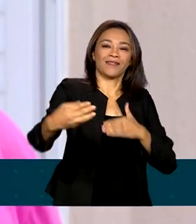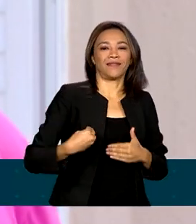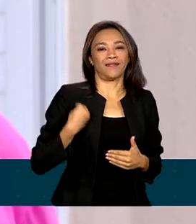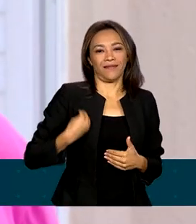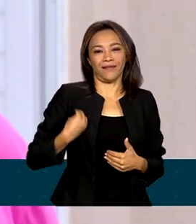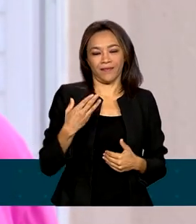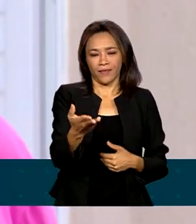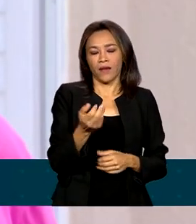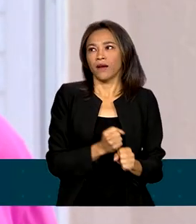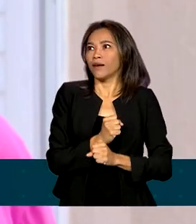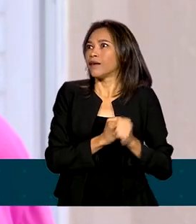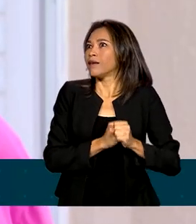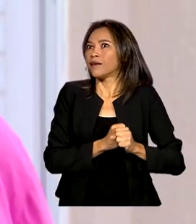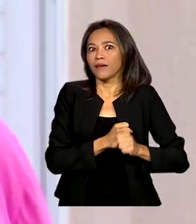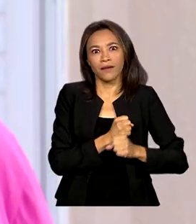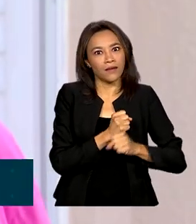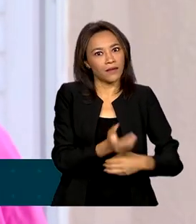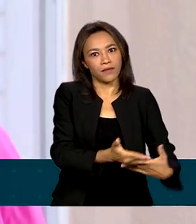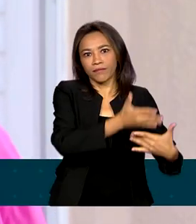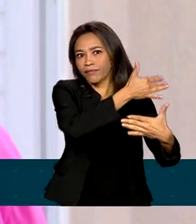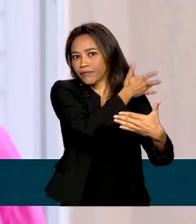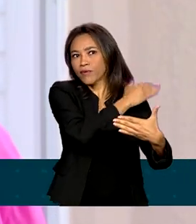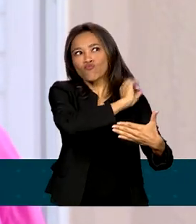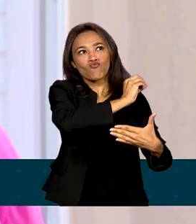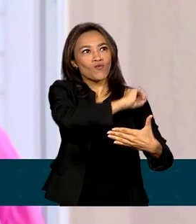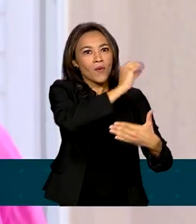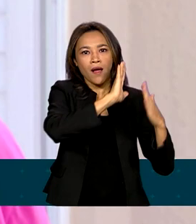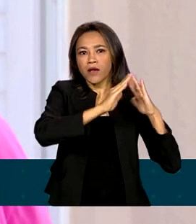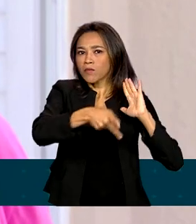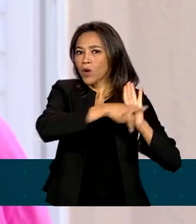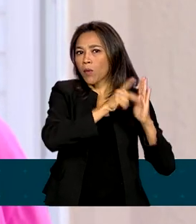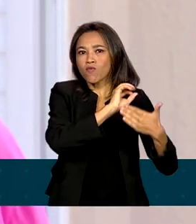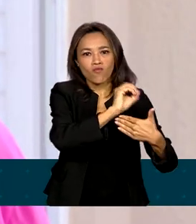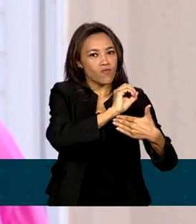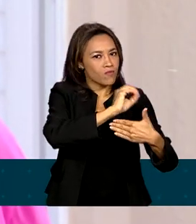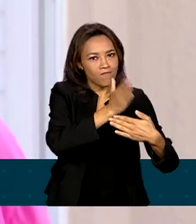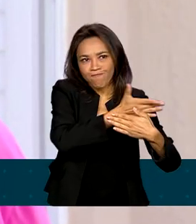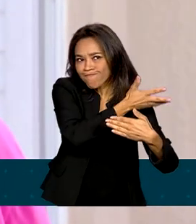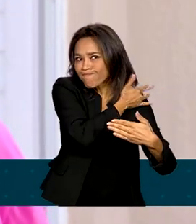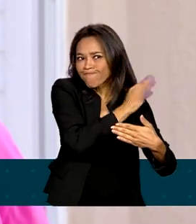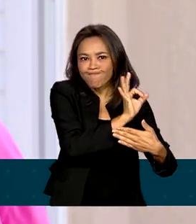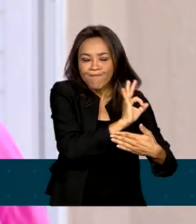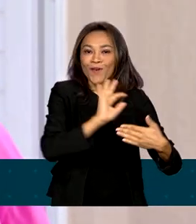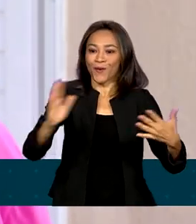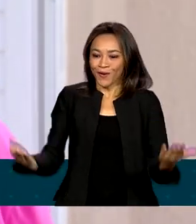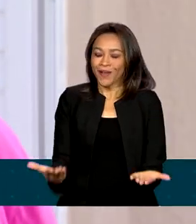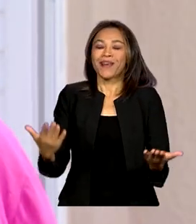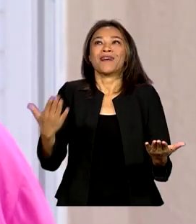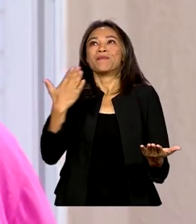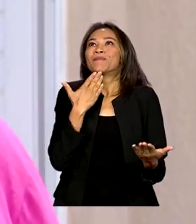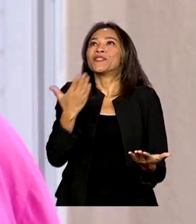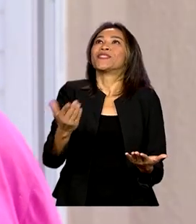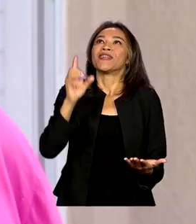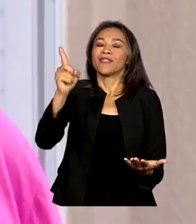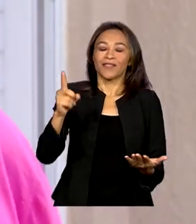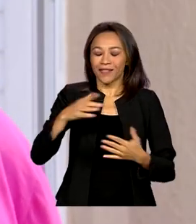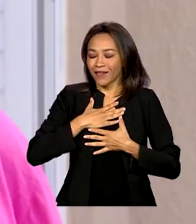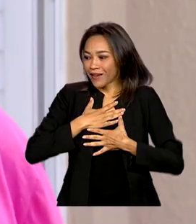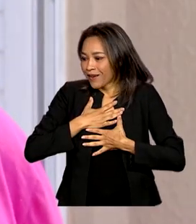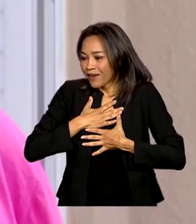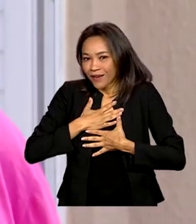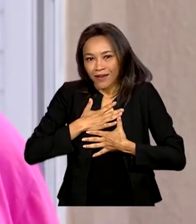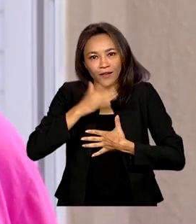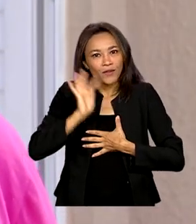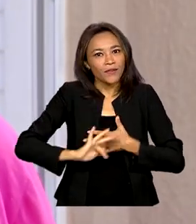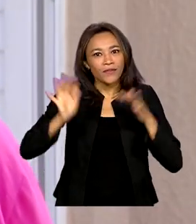Depois de tantos anos, minha vida toda, nunca tive uma casa própria e estou assim, pedindo a Deus até que não dê um troço, porque é